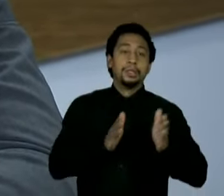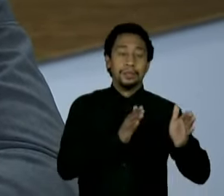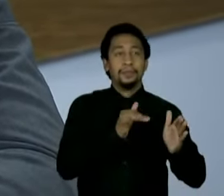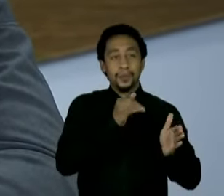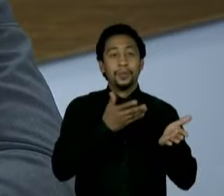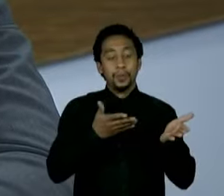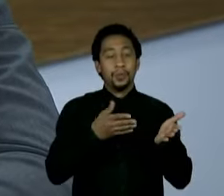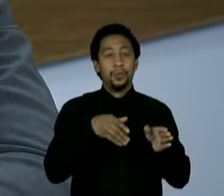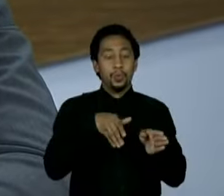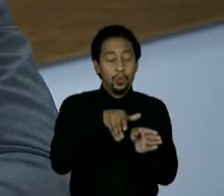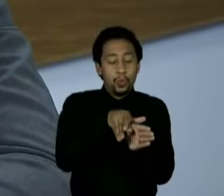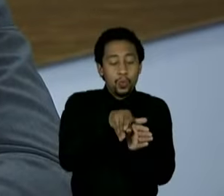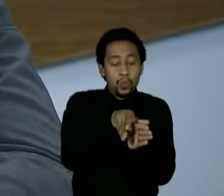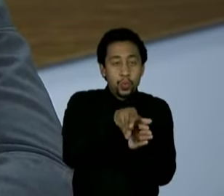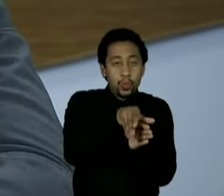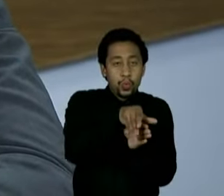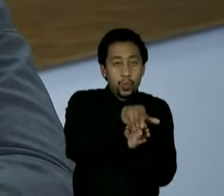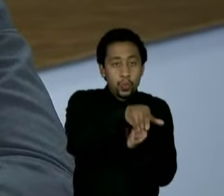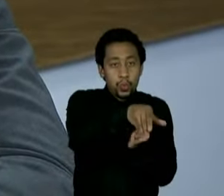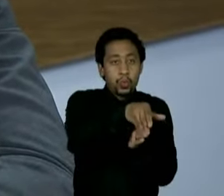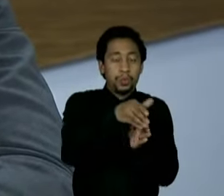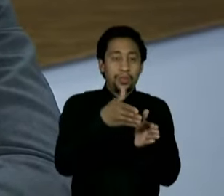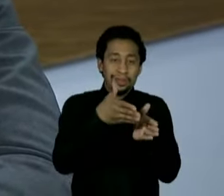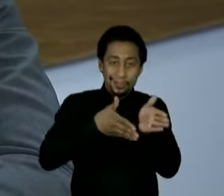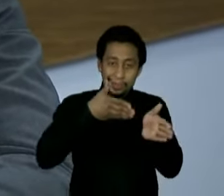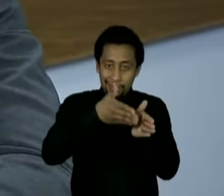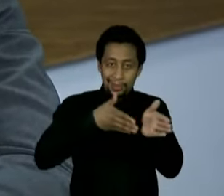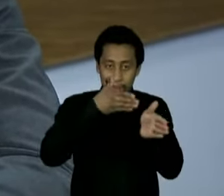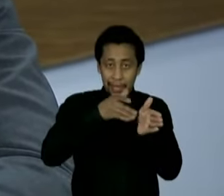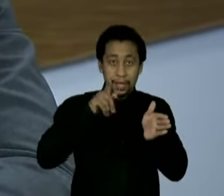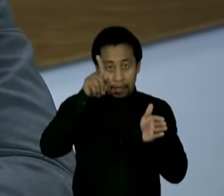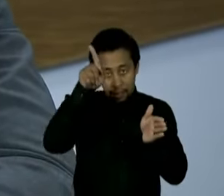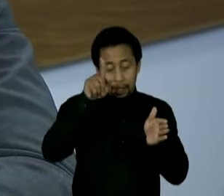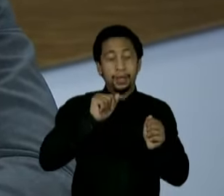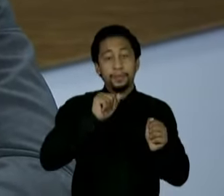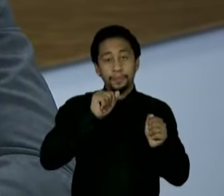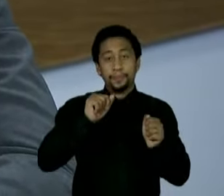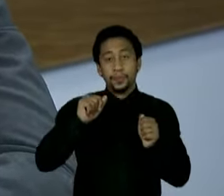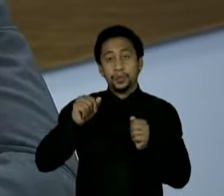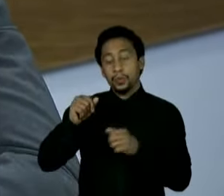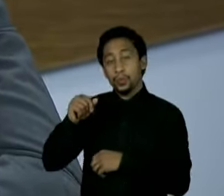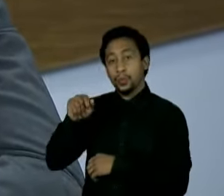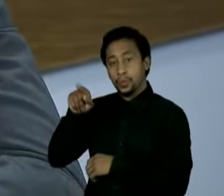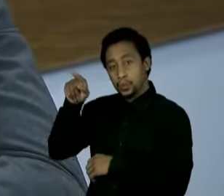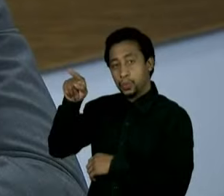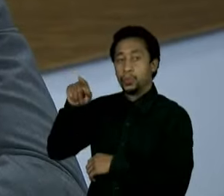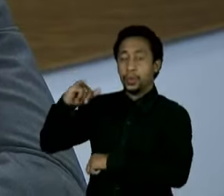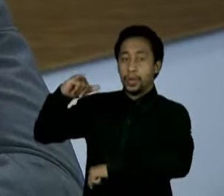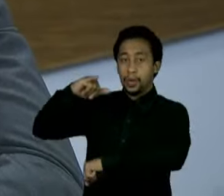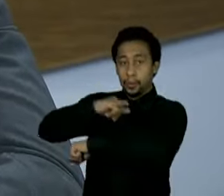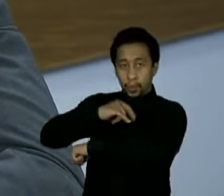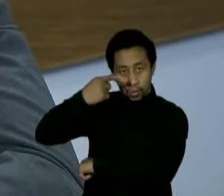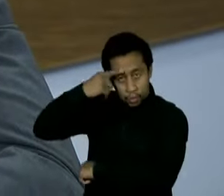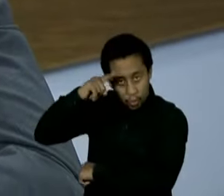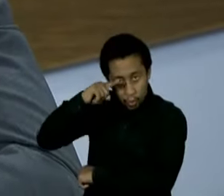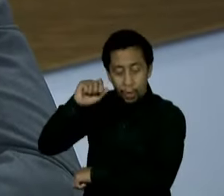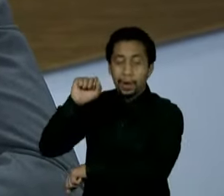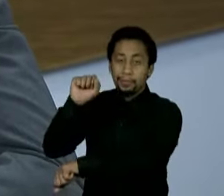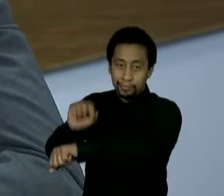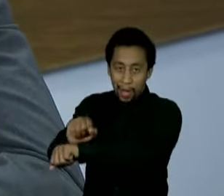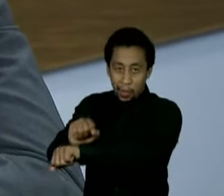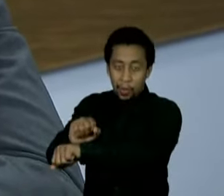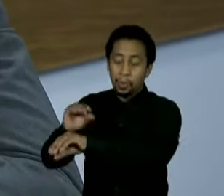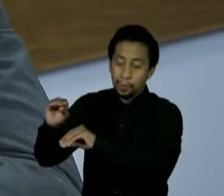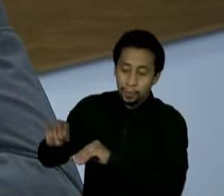e o Rodoanel, o trecho norte do Rodoanel, que o prazo foi sendo postergado. Como é que o senhor faria para essas obras,